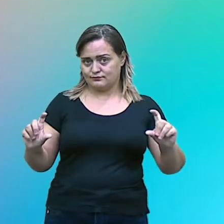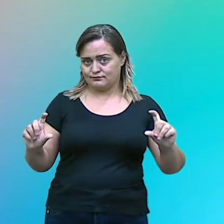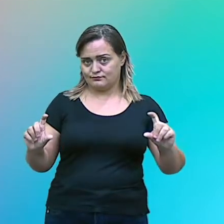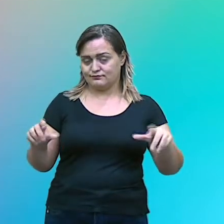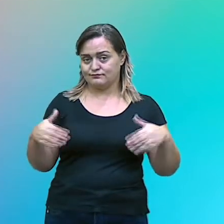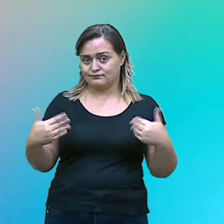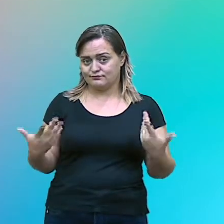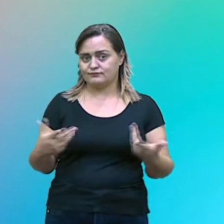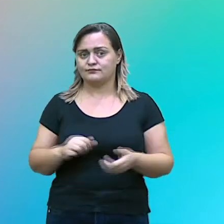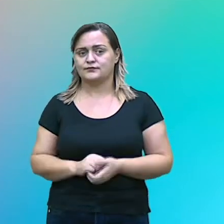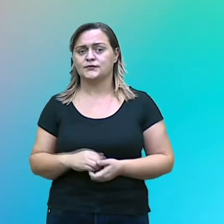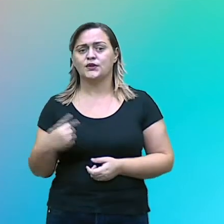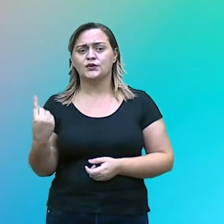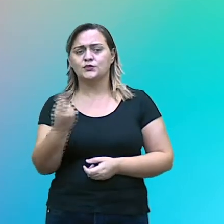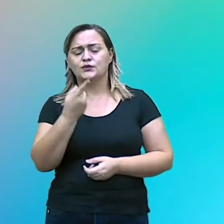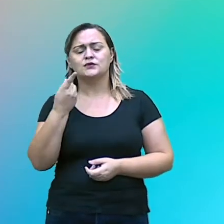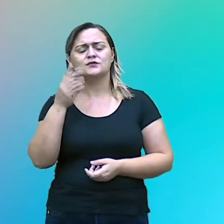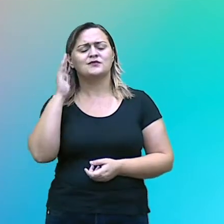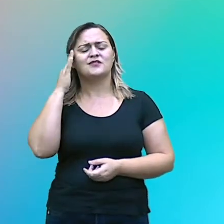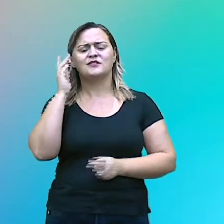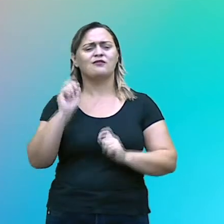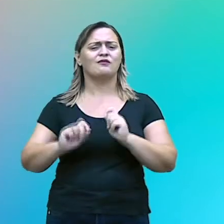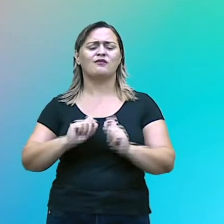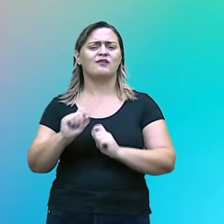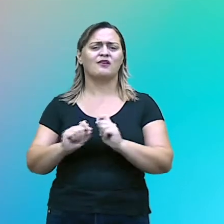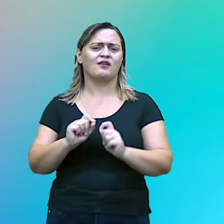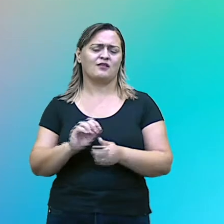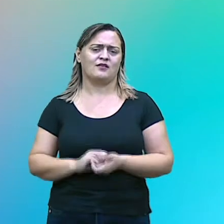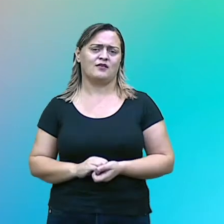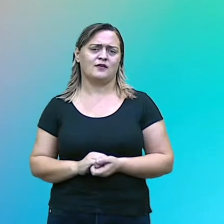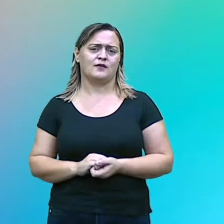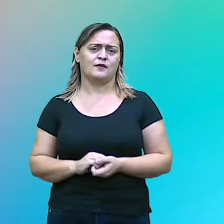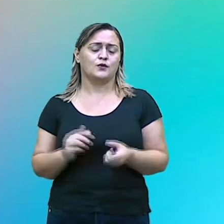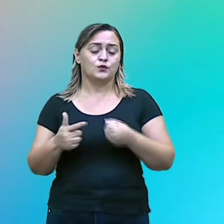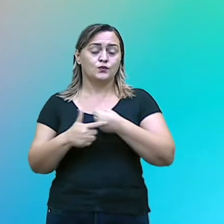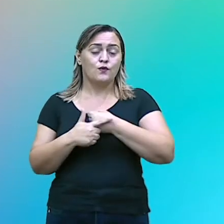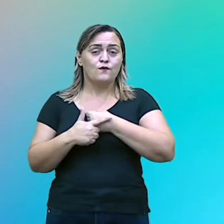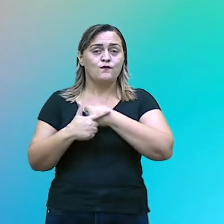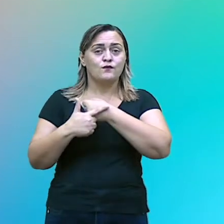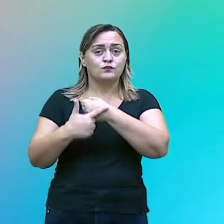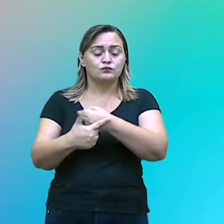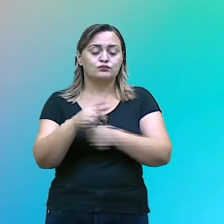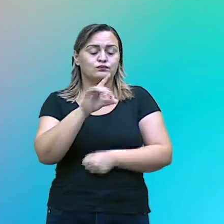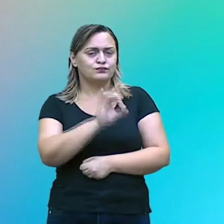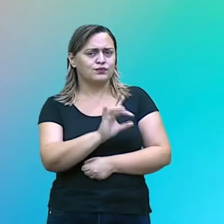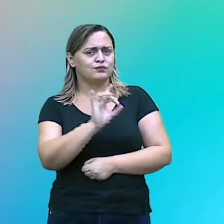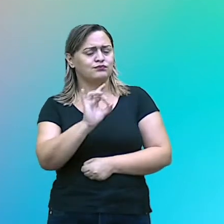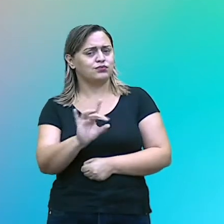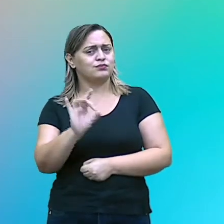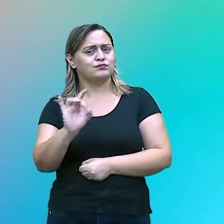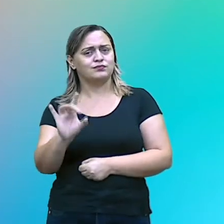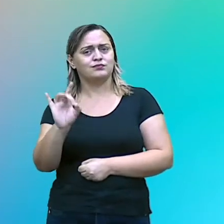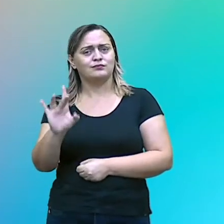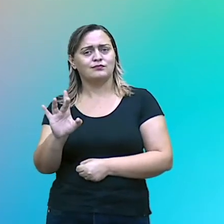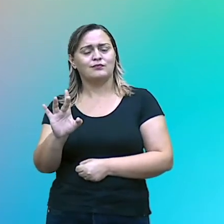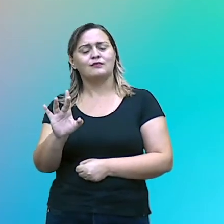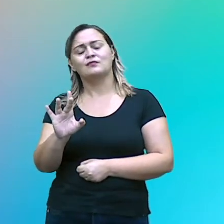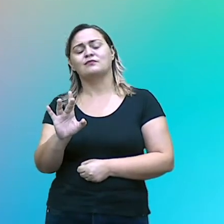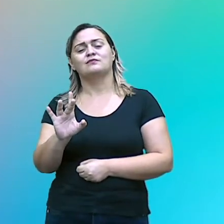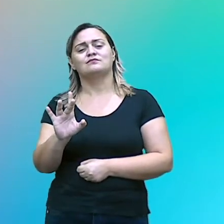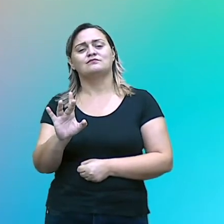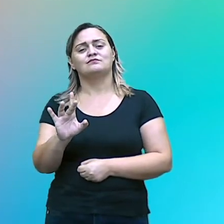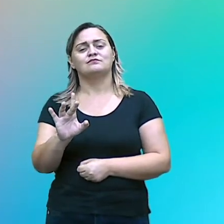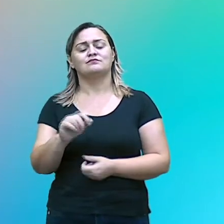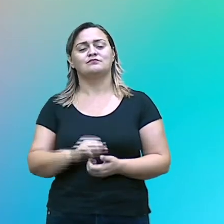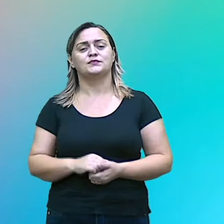então, o nós precisamos entender, estudante? Que o papel de cada um deles, né, vai fazer esse papel,